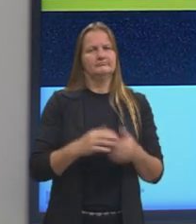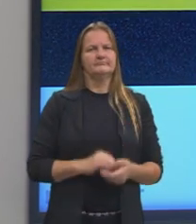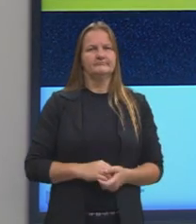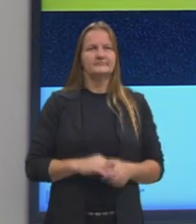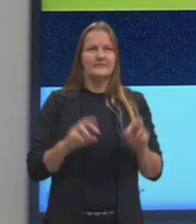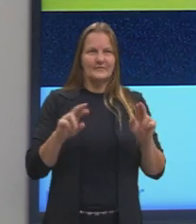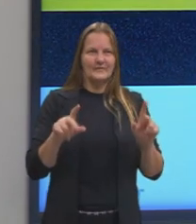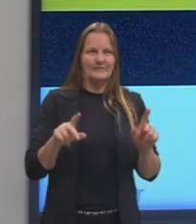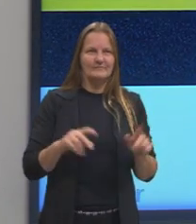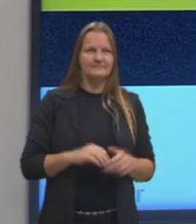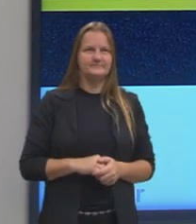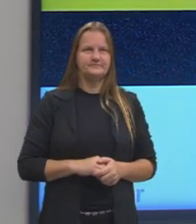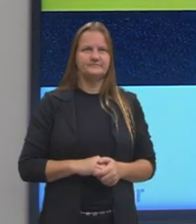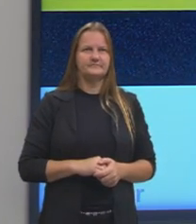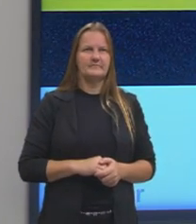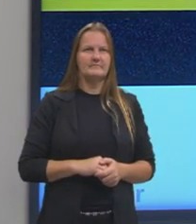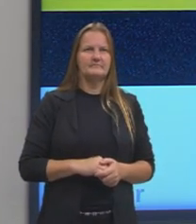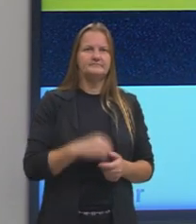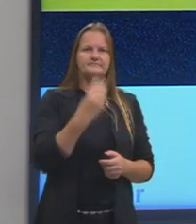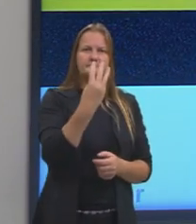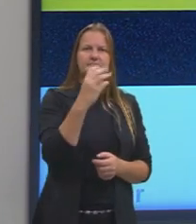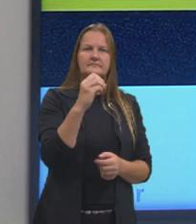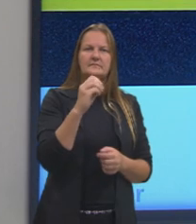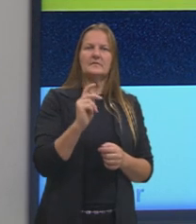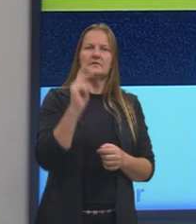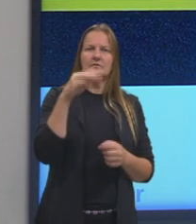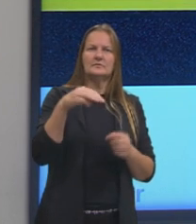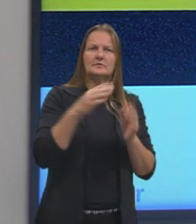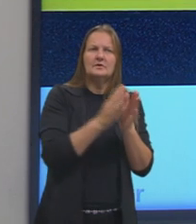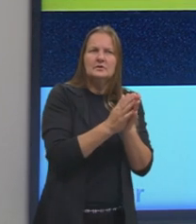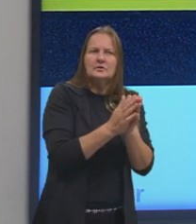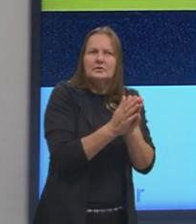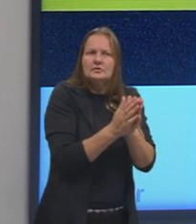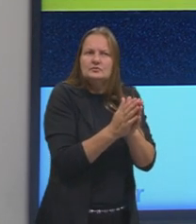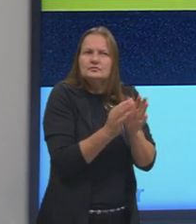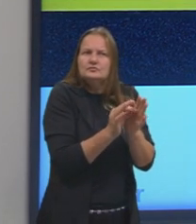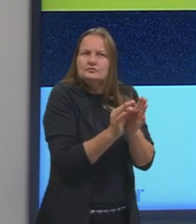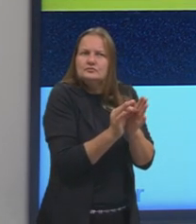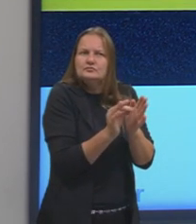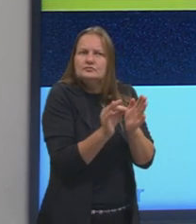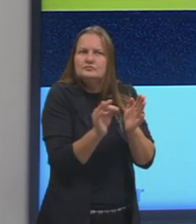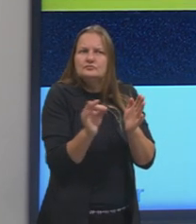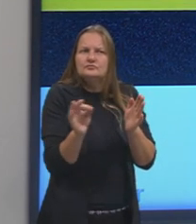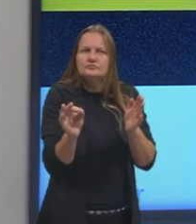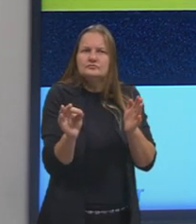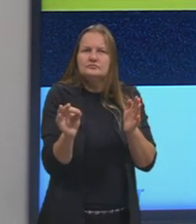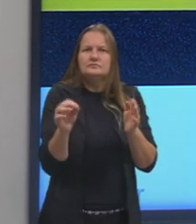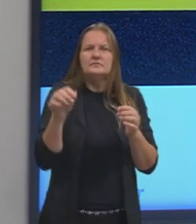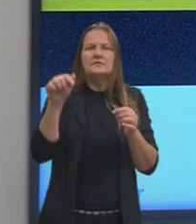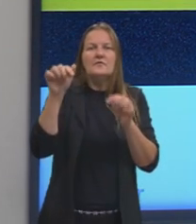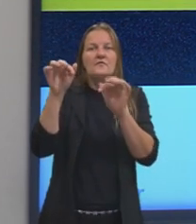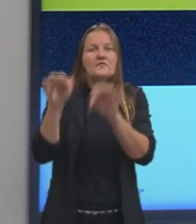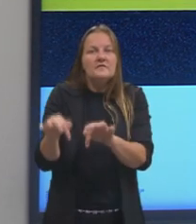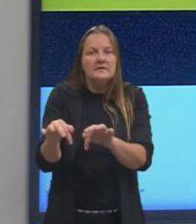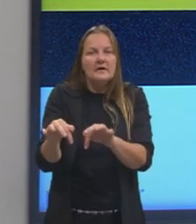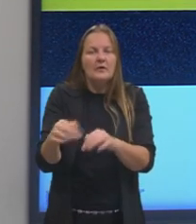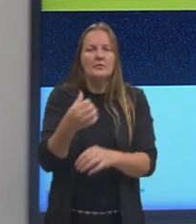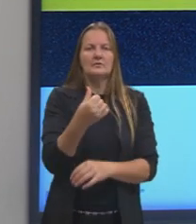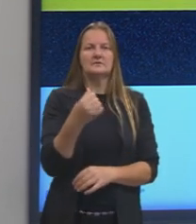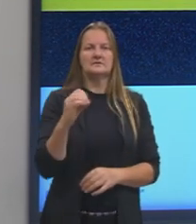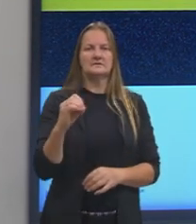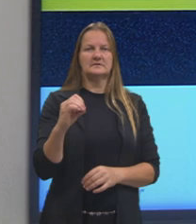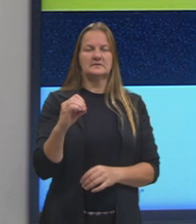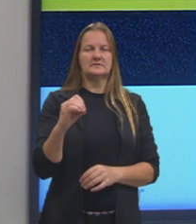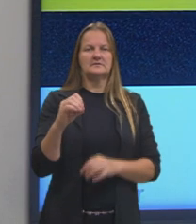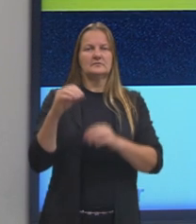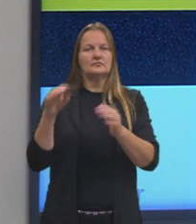Então, posição inicial 30 quilômetros, que foi da onde o carro saiu. E posição final 60 quilômetros, que foi